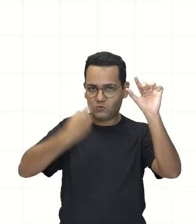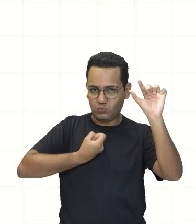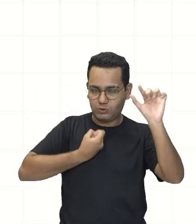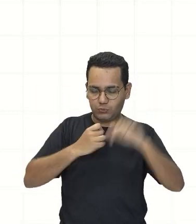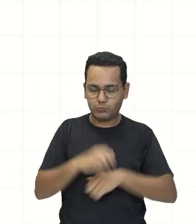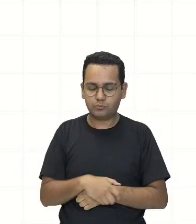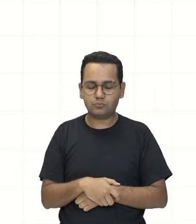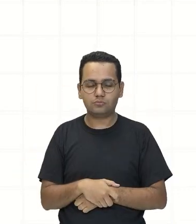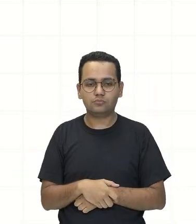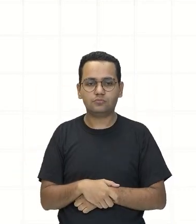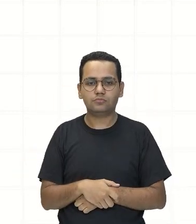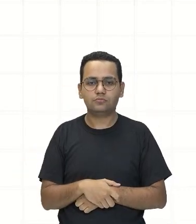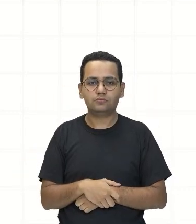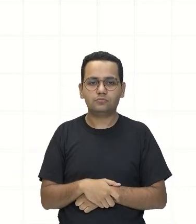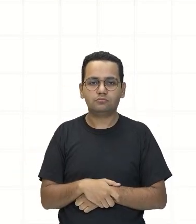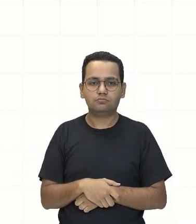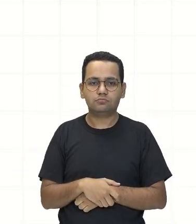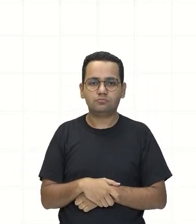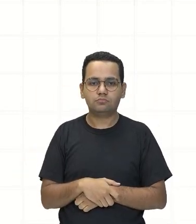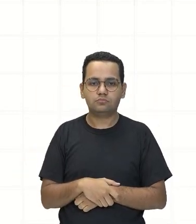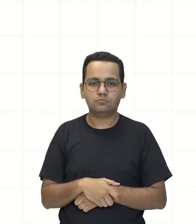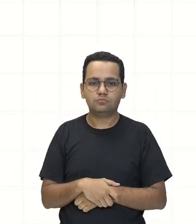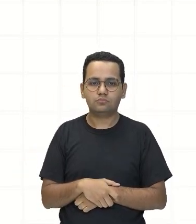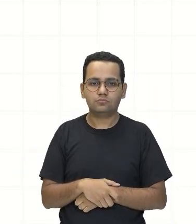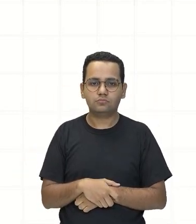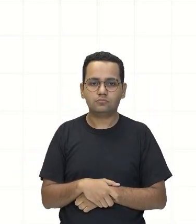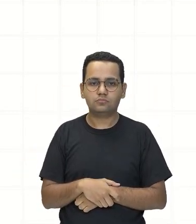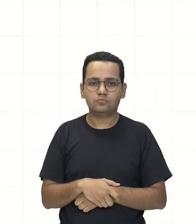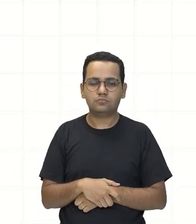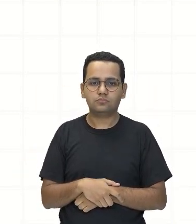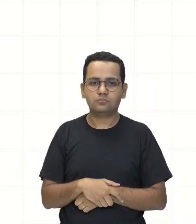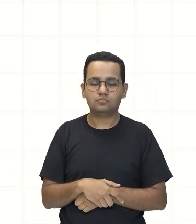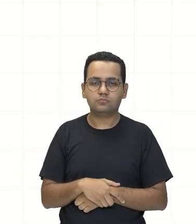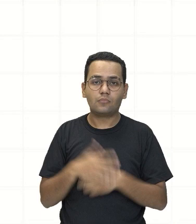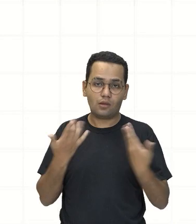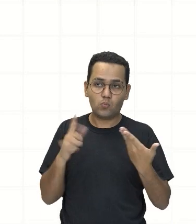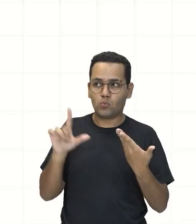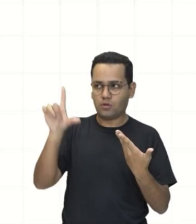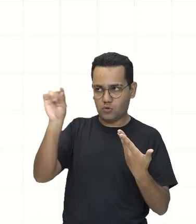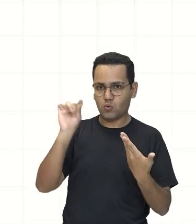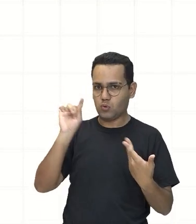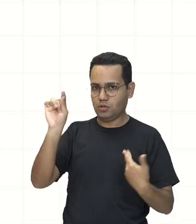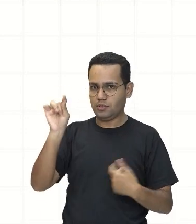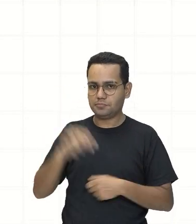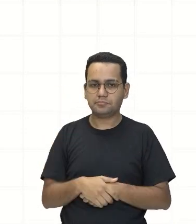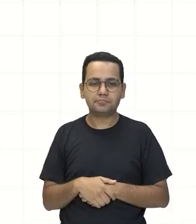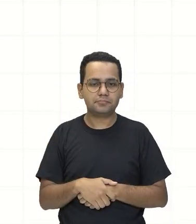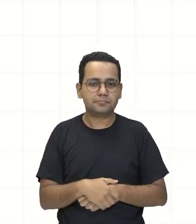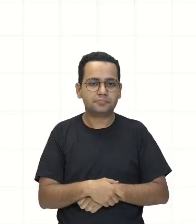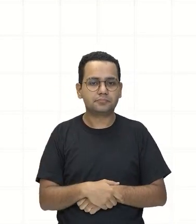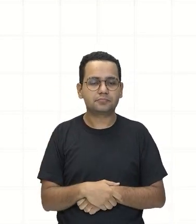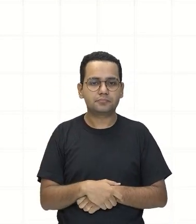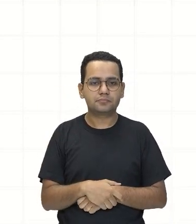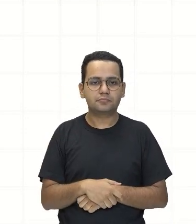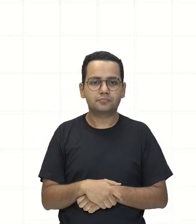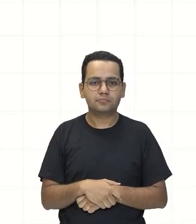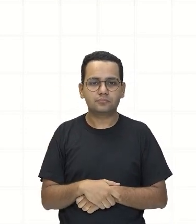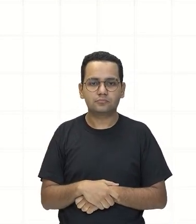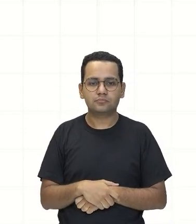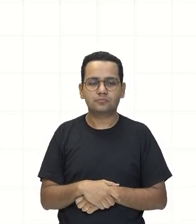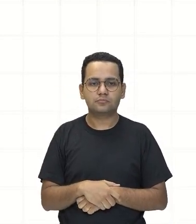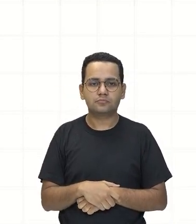Então vamos levar O 5,6 Não é? Olha lá A escolha aqui